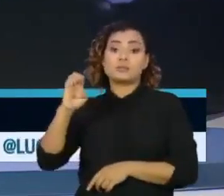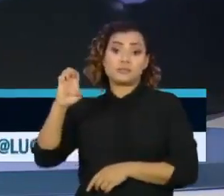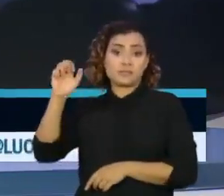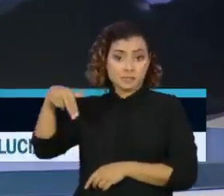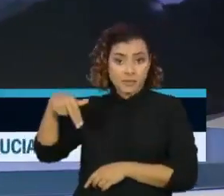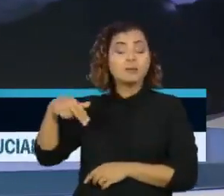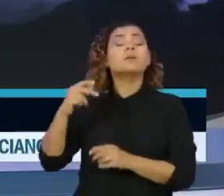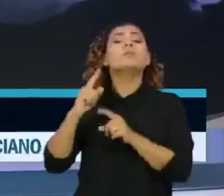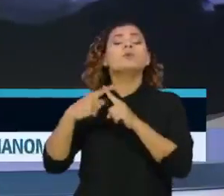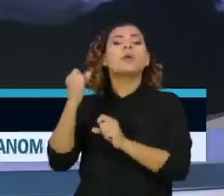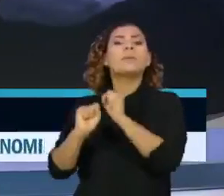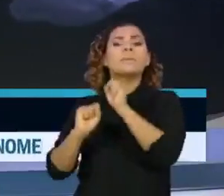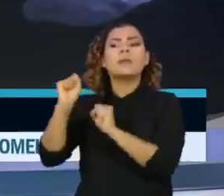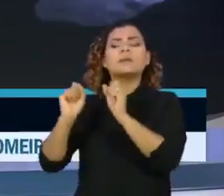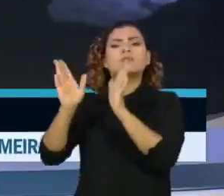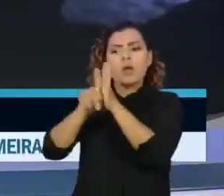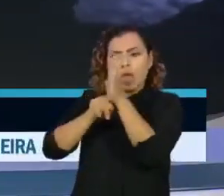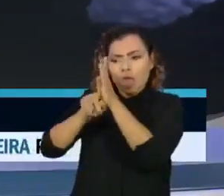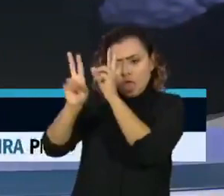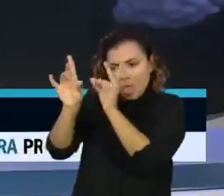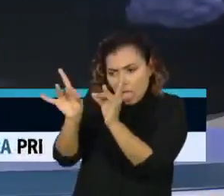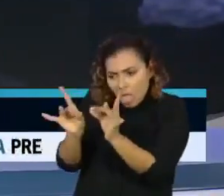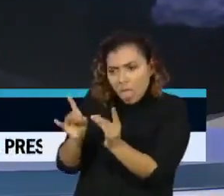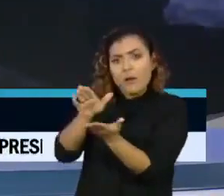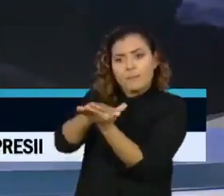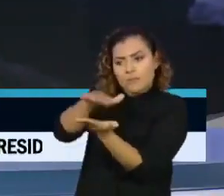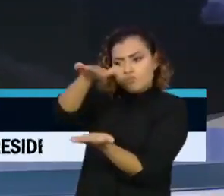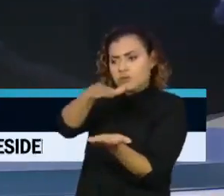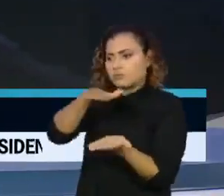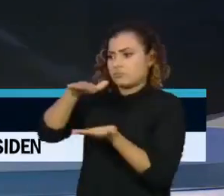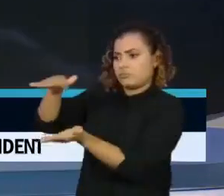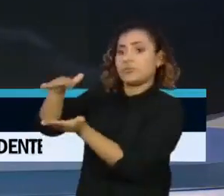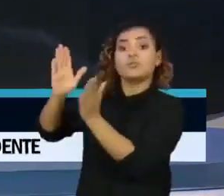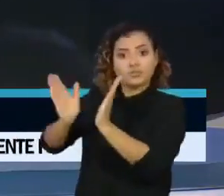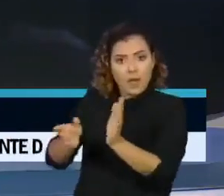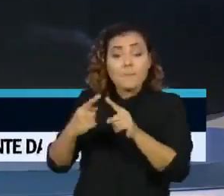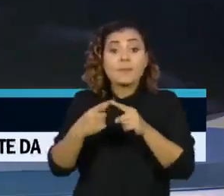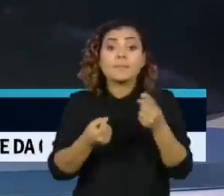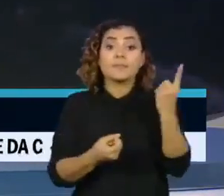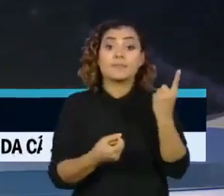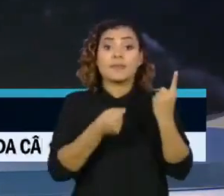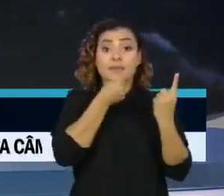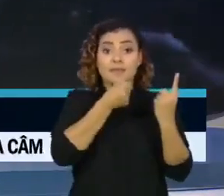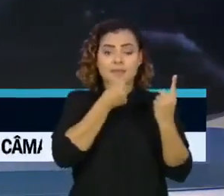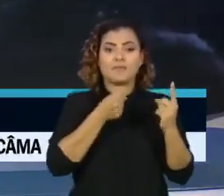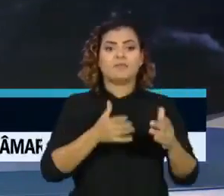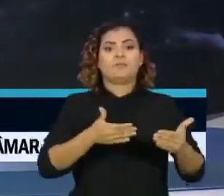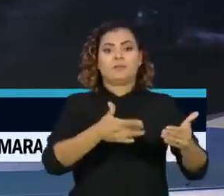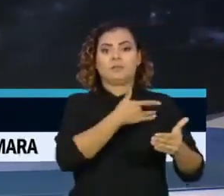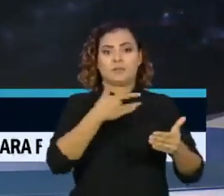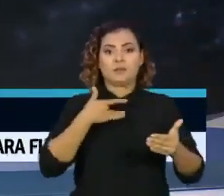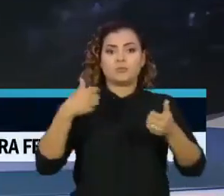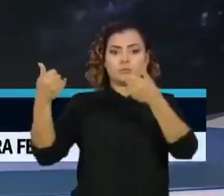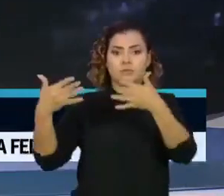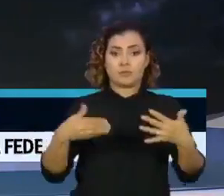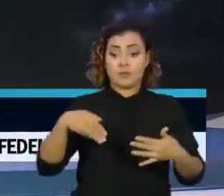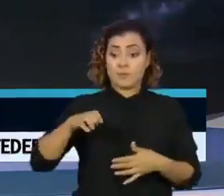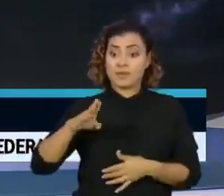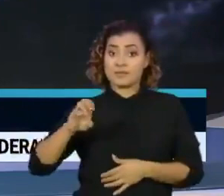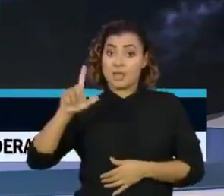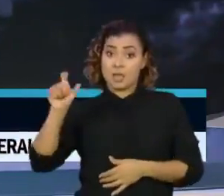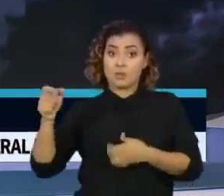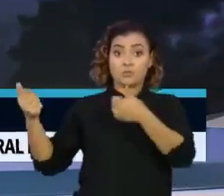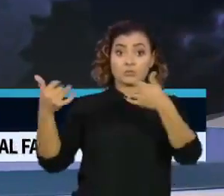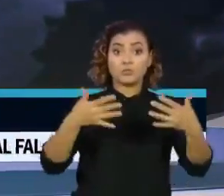informou que já iniciou a triagem dos documentos. E na primeira entrevista coletiva com o ministro da Saúde, Marcelo Queiroga